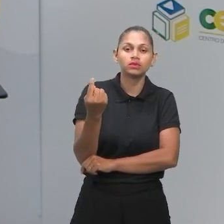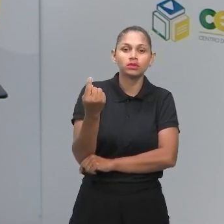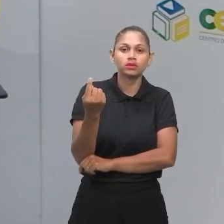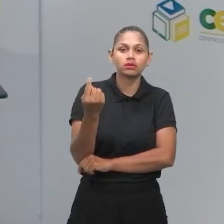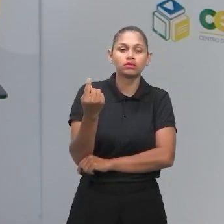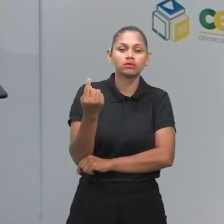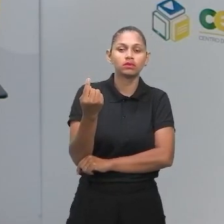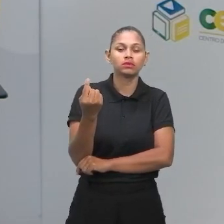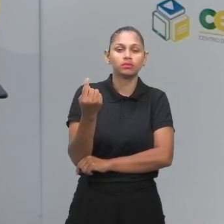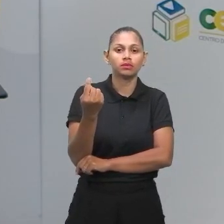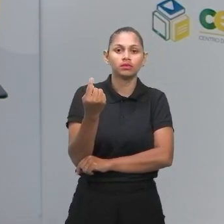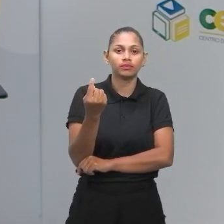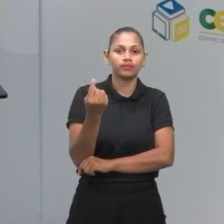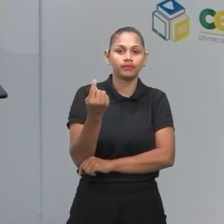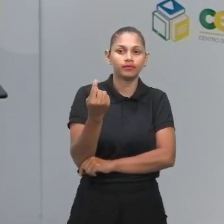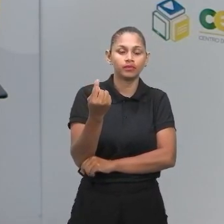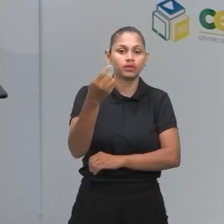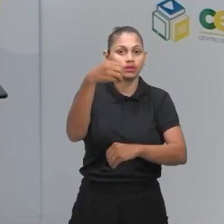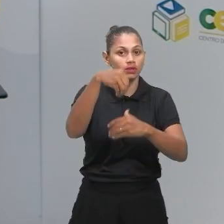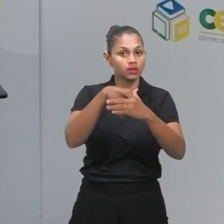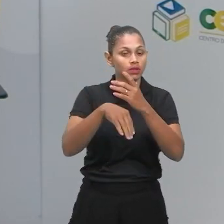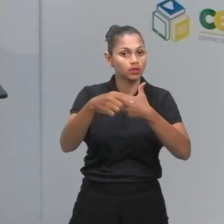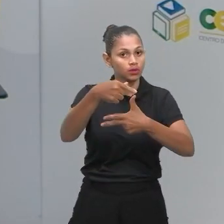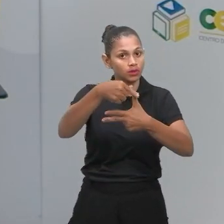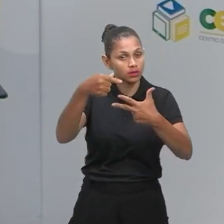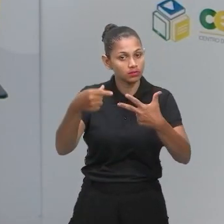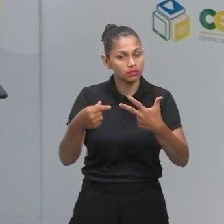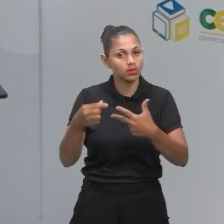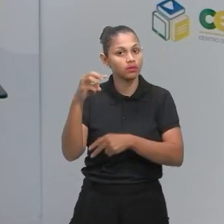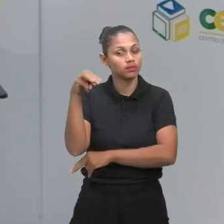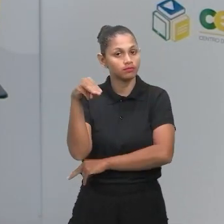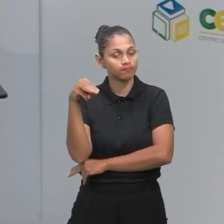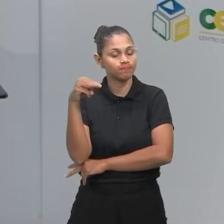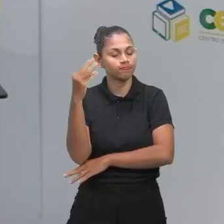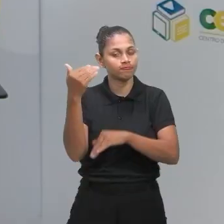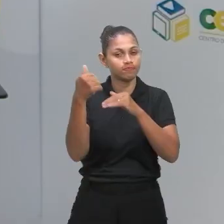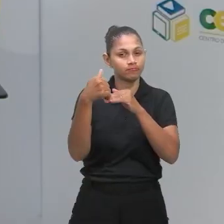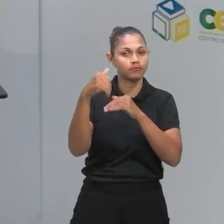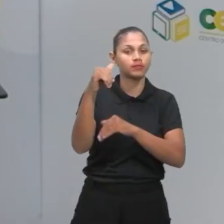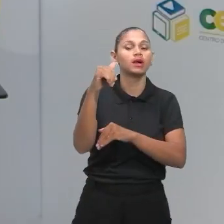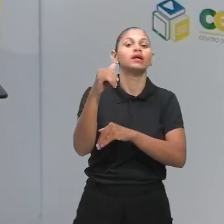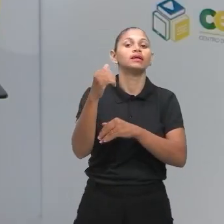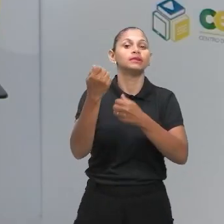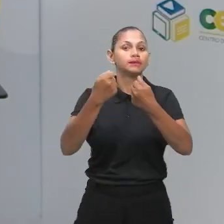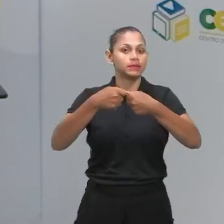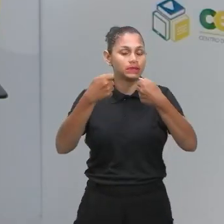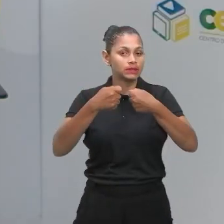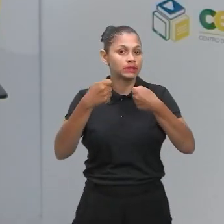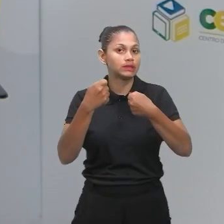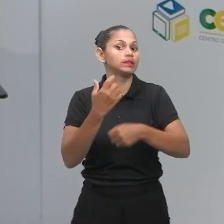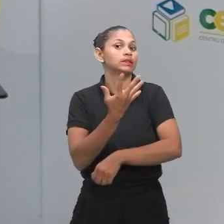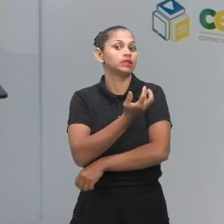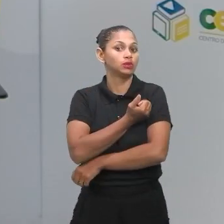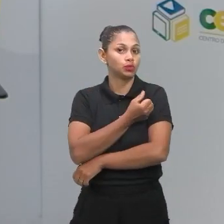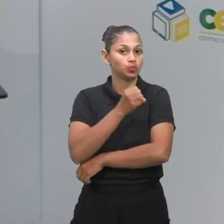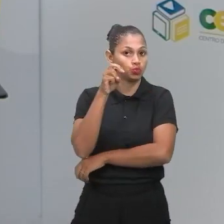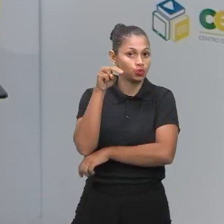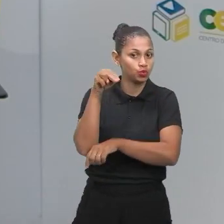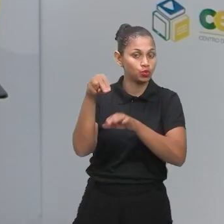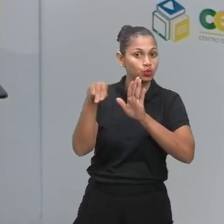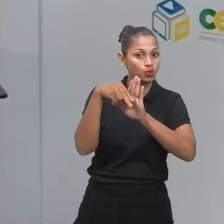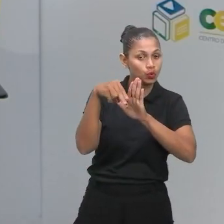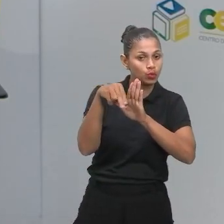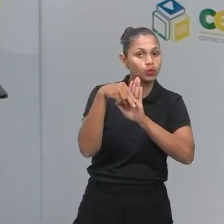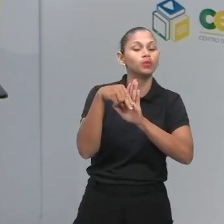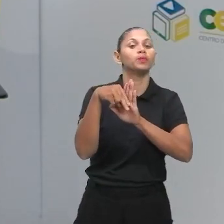temos a redação, dentre todas as áreas do Enem, a matemática, ela é uma das áreas que mais vale pontos. Ela só fica abaixo da redação. Então,